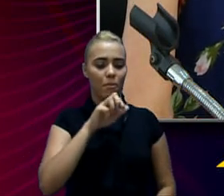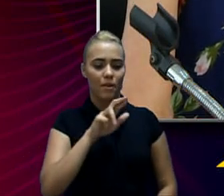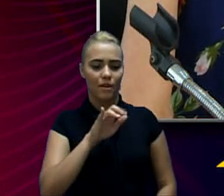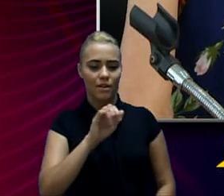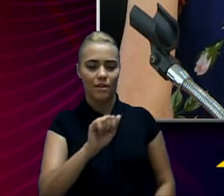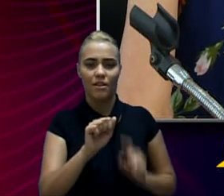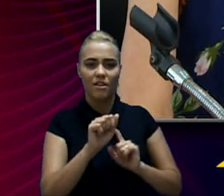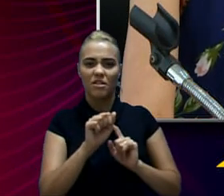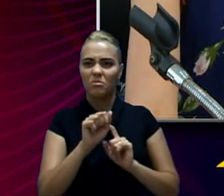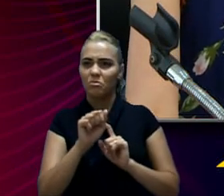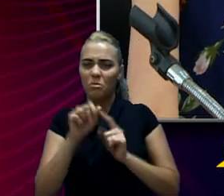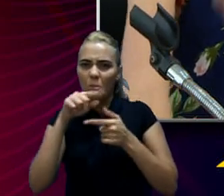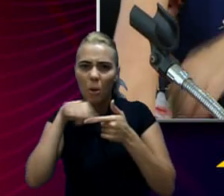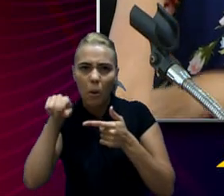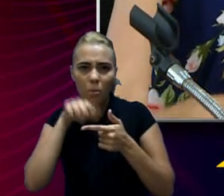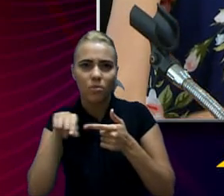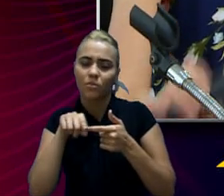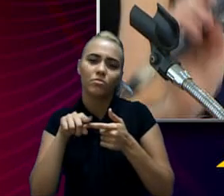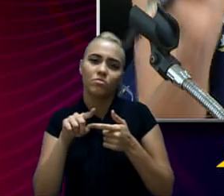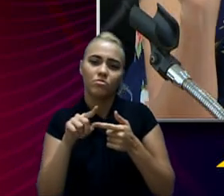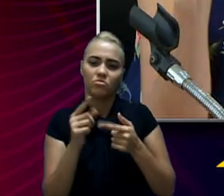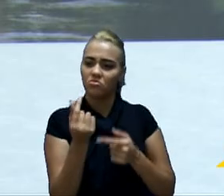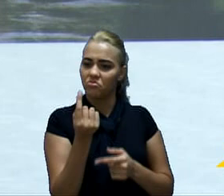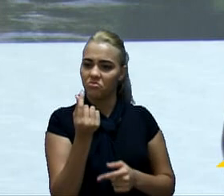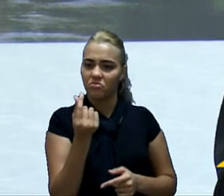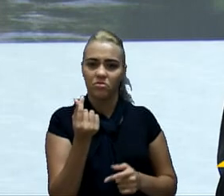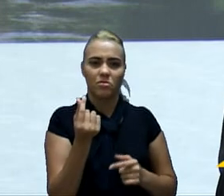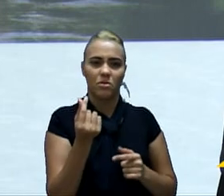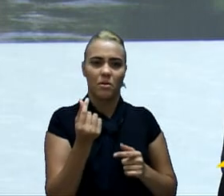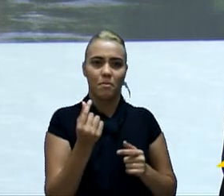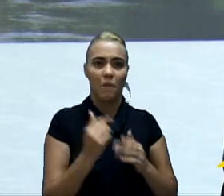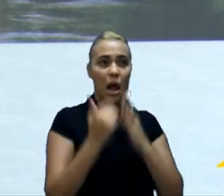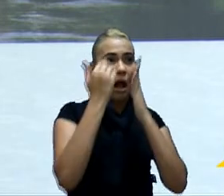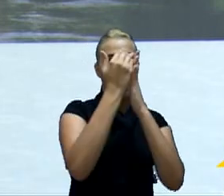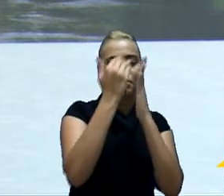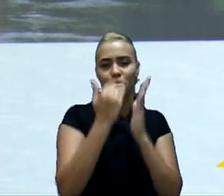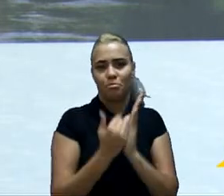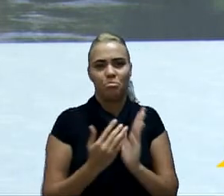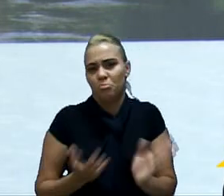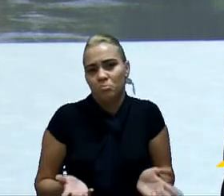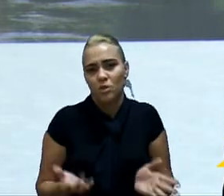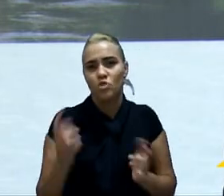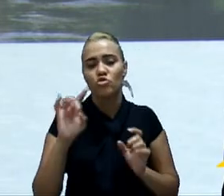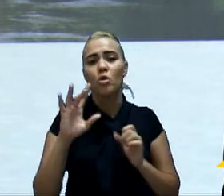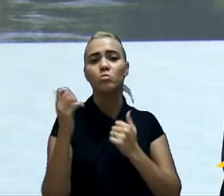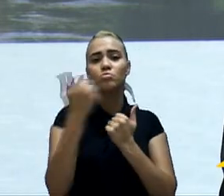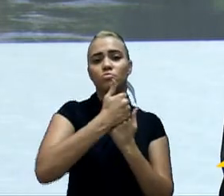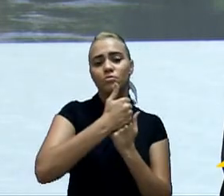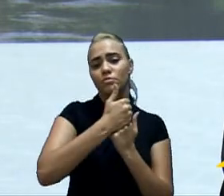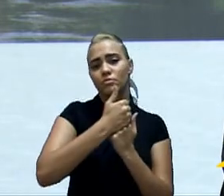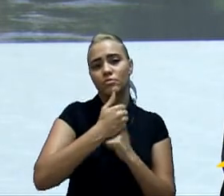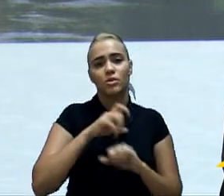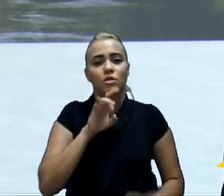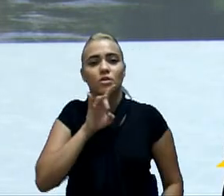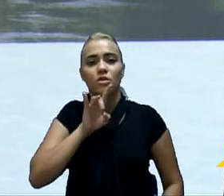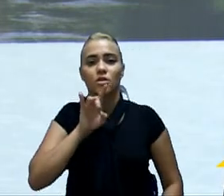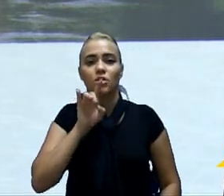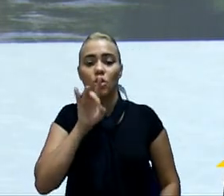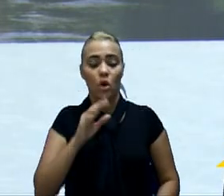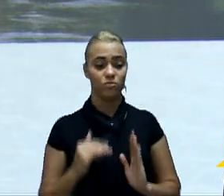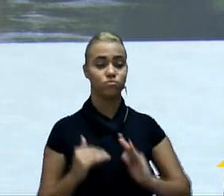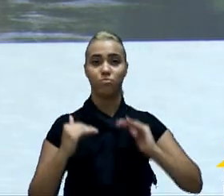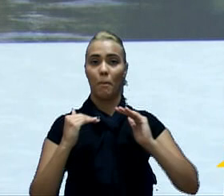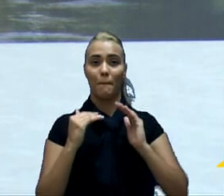haverá impacto, orçamentário nem financeiro, porque você apenas substituiu. E aí nós não teremos um